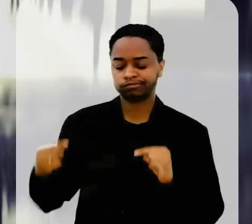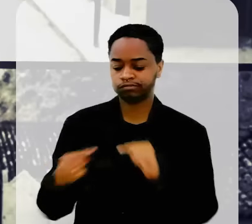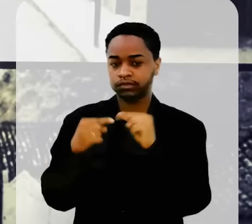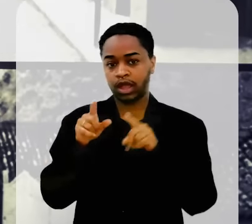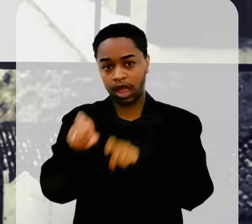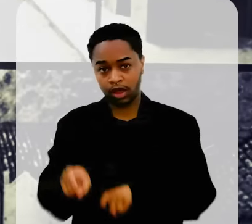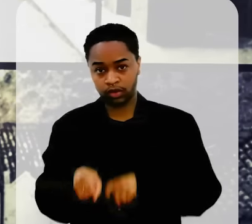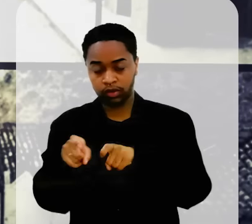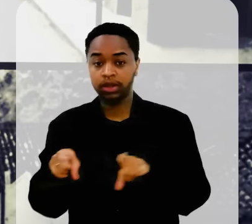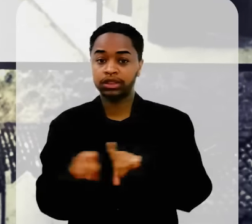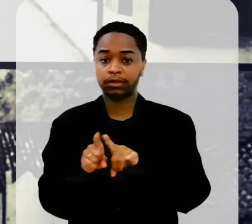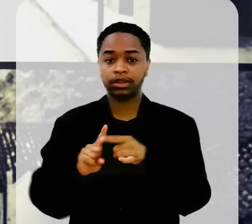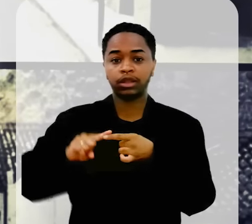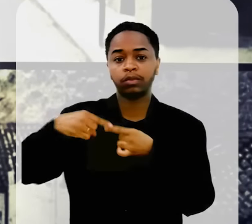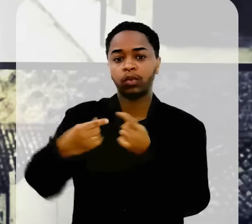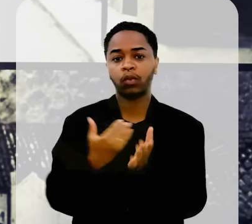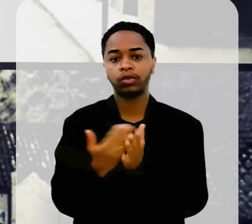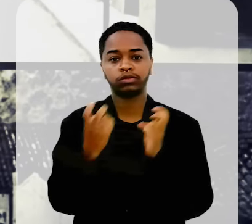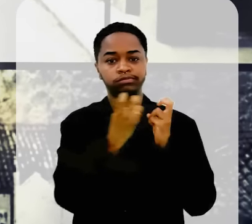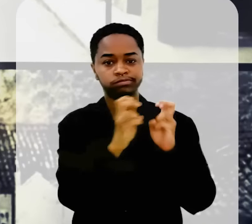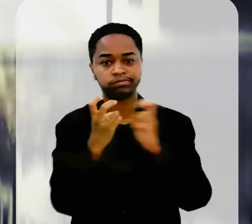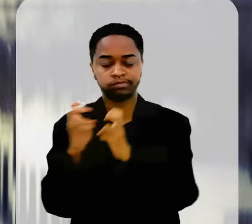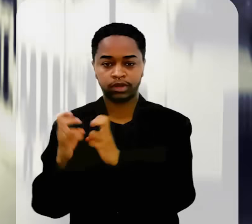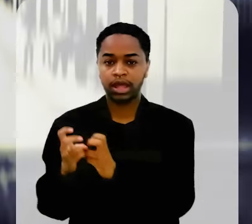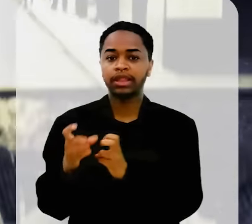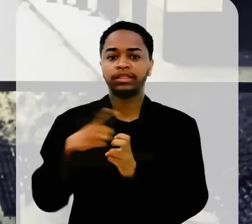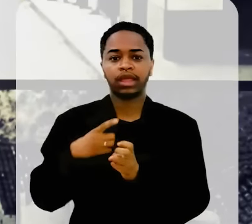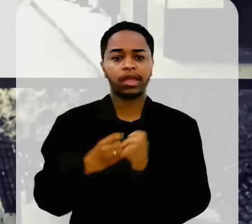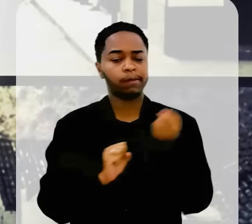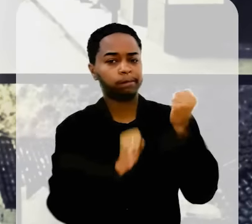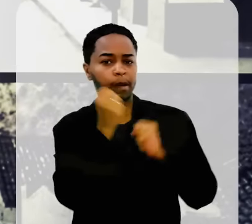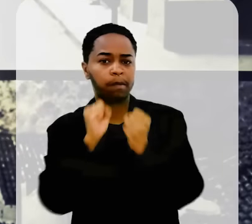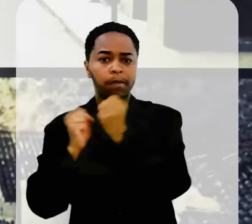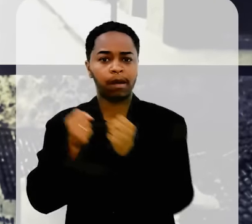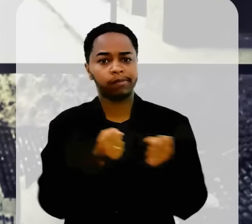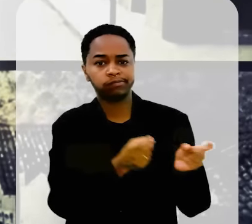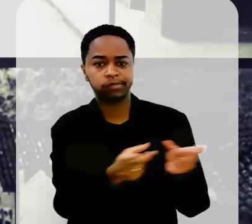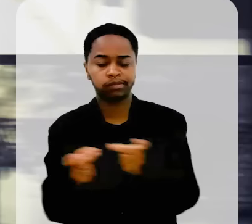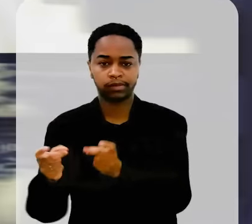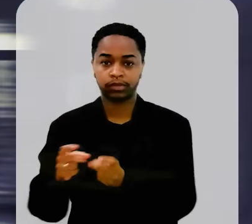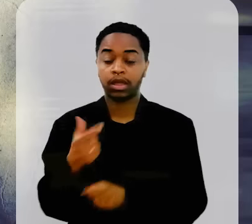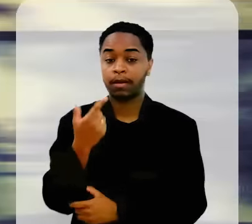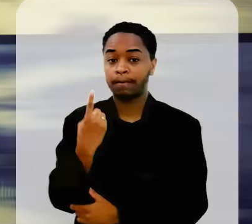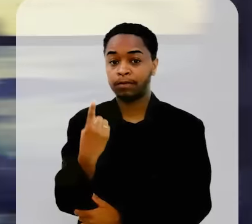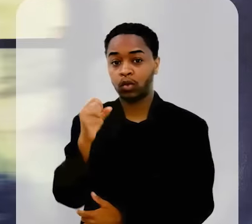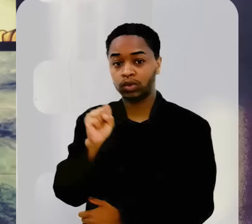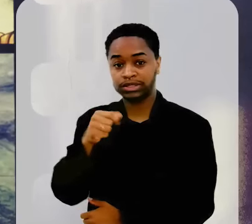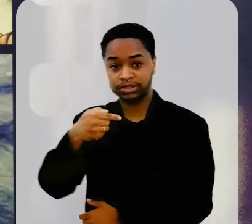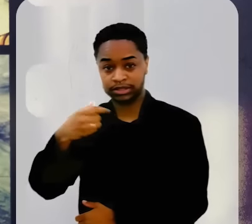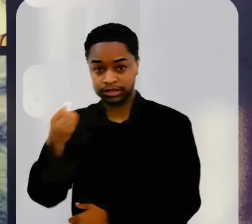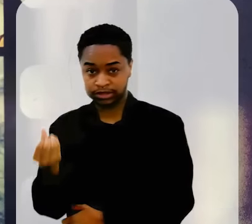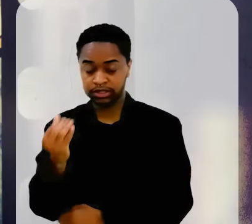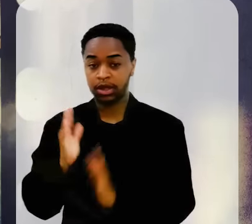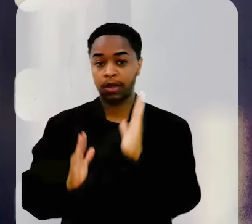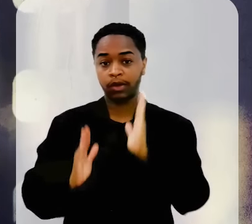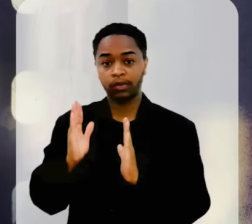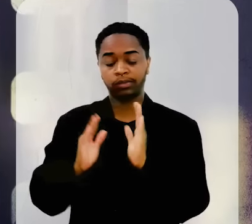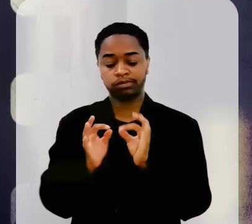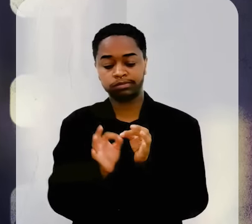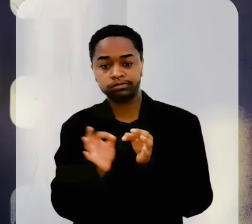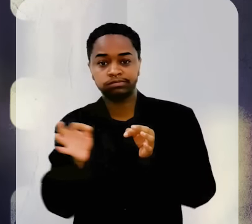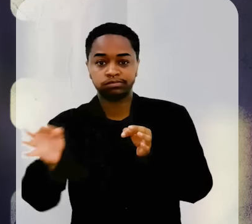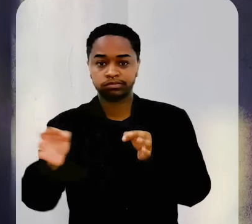forte tradição agrícola. E com a ferrovia, o comércio de toda a produção ganha fôlego. Em 1876,